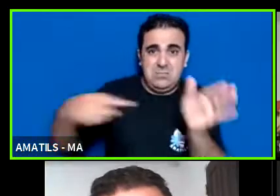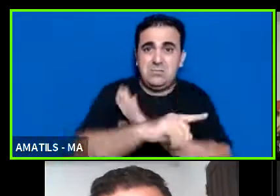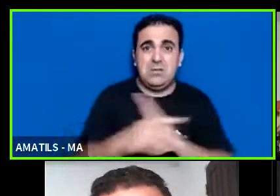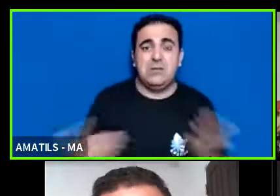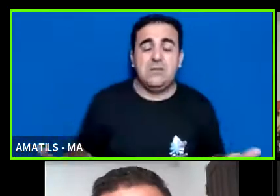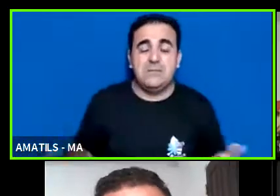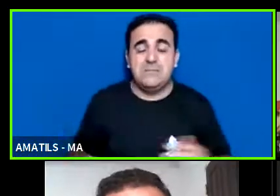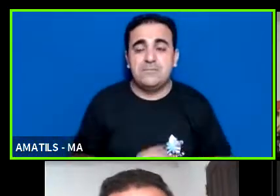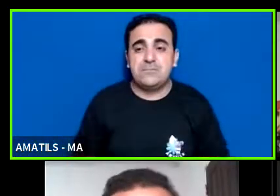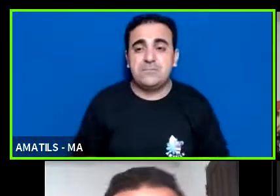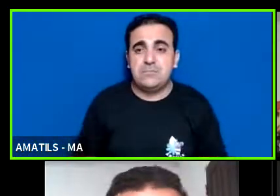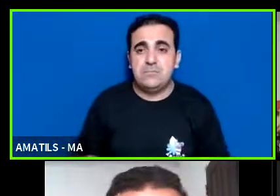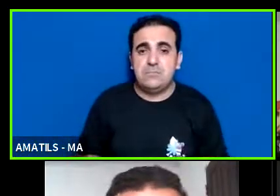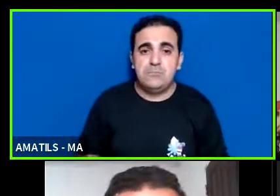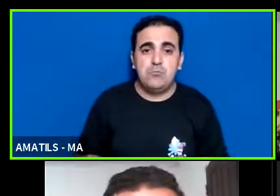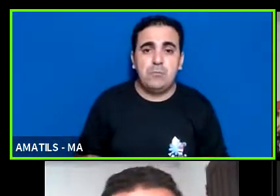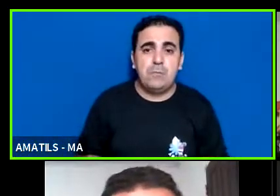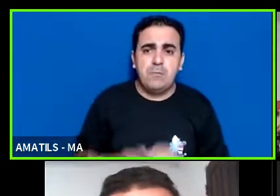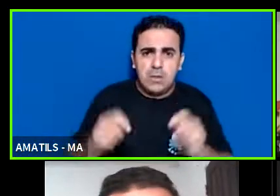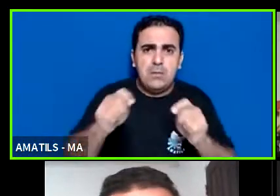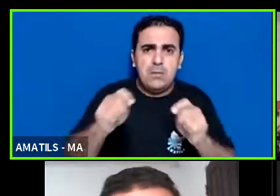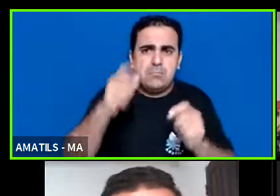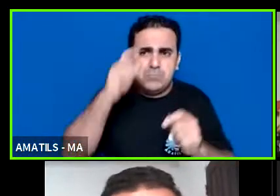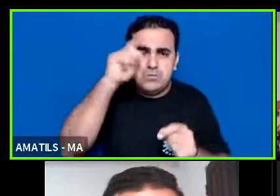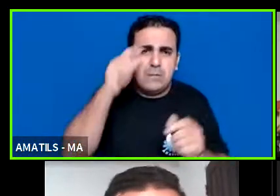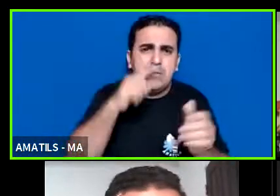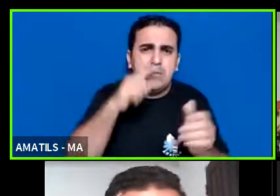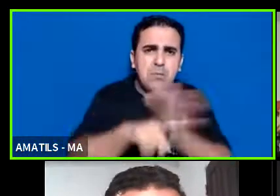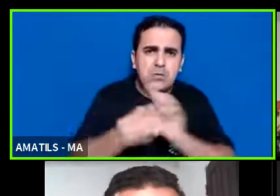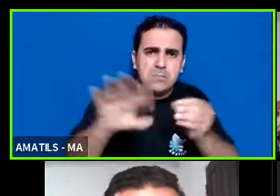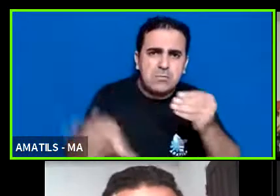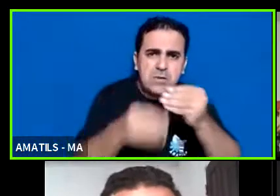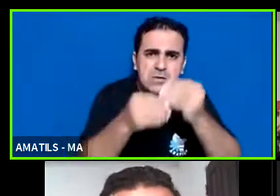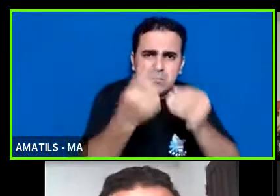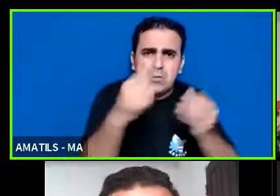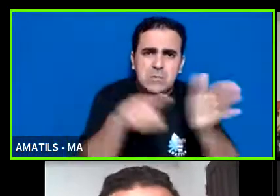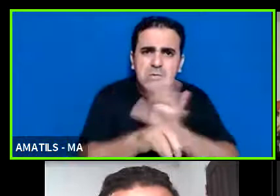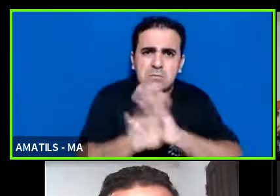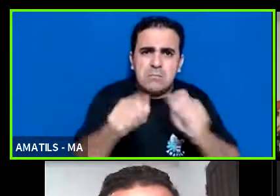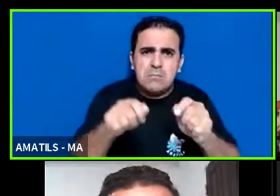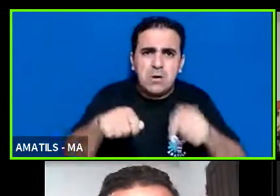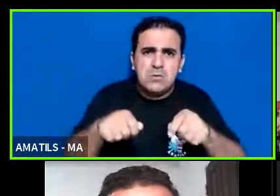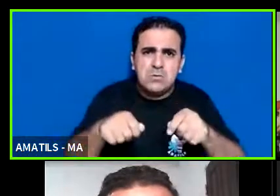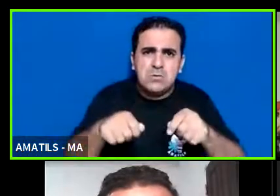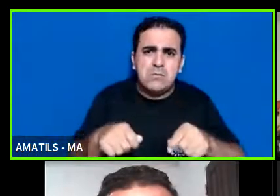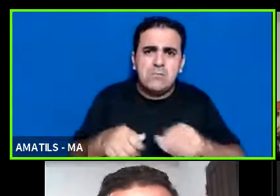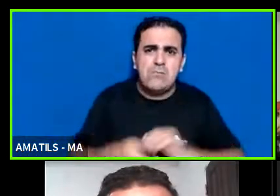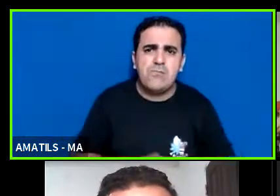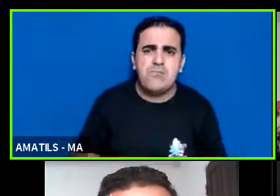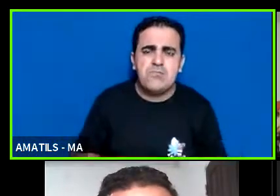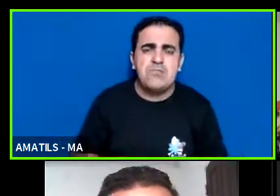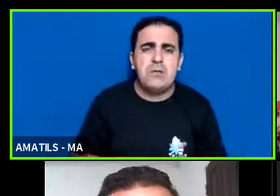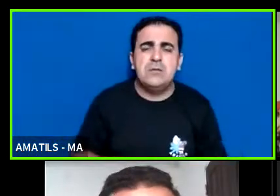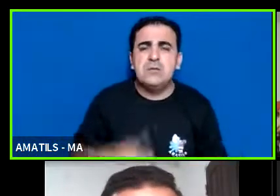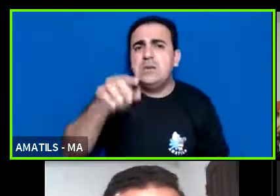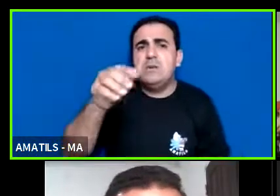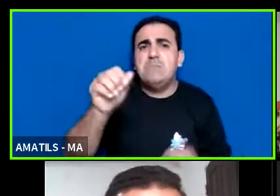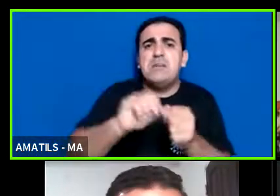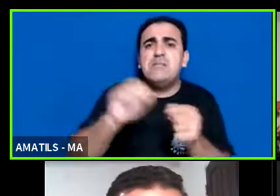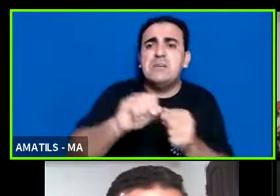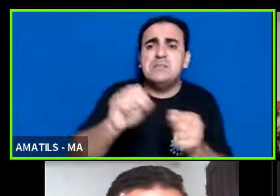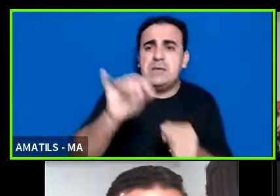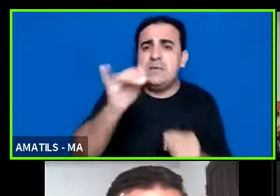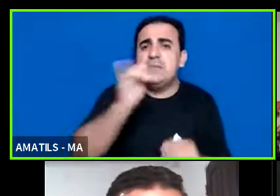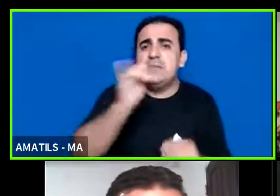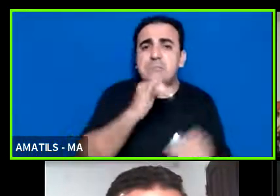posso abusar em outra pergunta só para concluir pode e para municipalizar esse recurso por